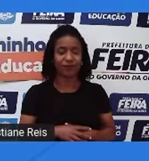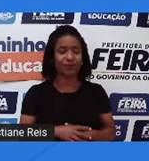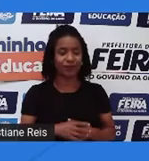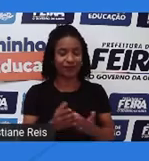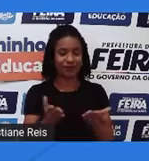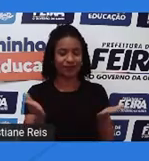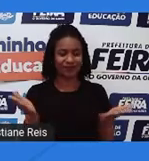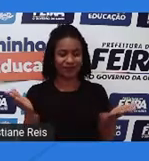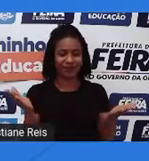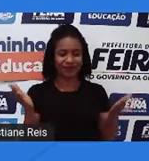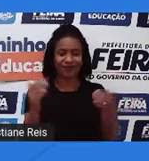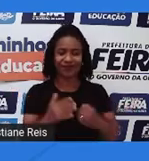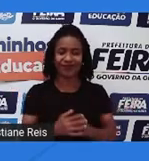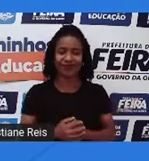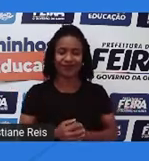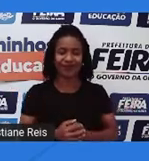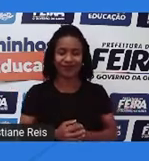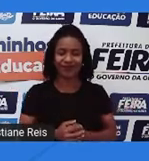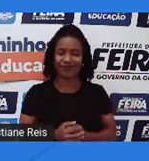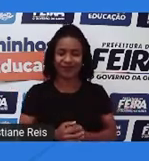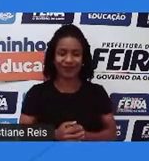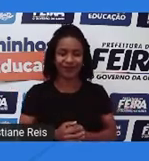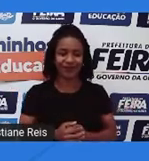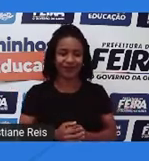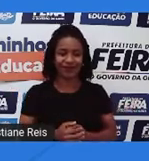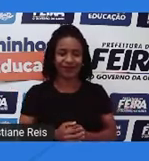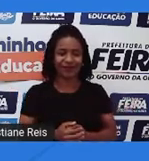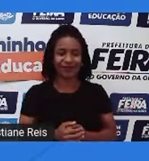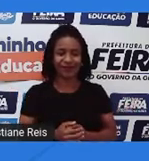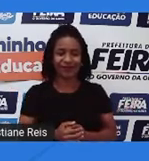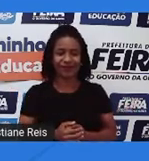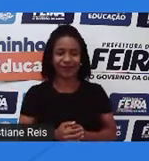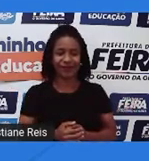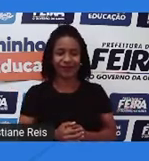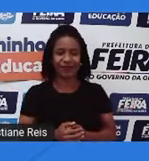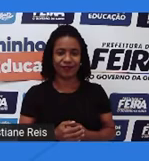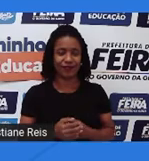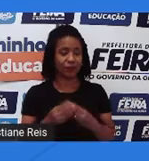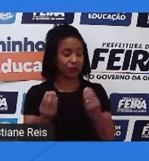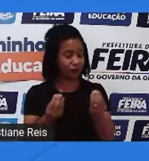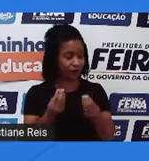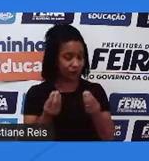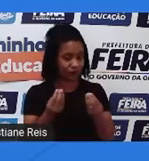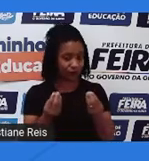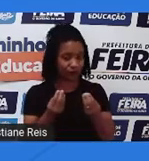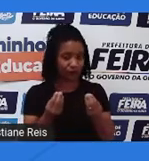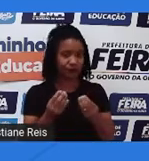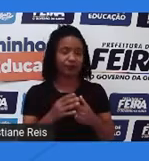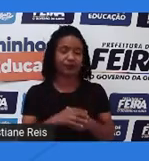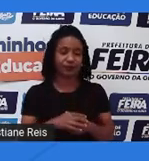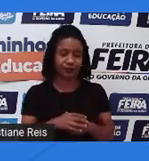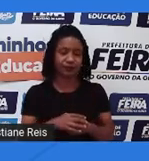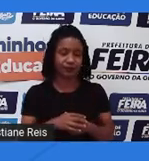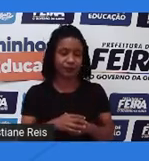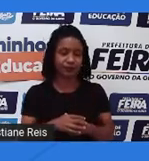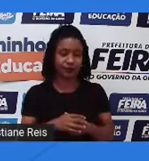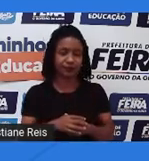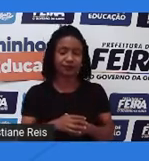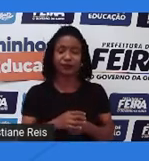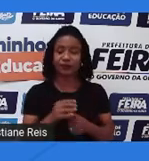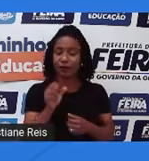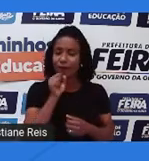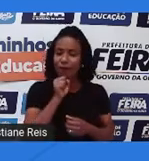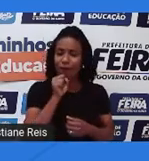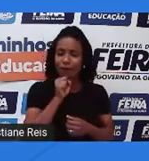bracelet that your grandma your love and it's only 25 dólares. Então, é uma situação em que você sabe que sua avó